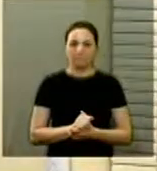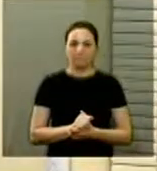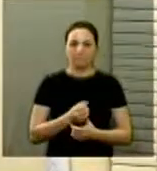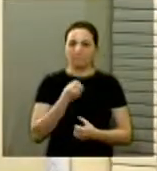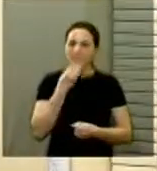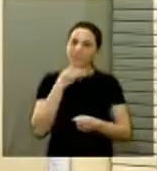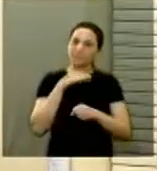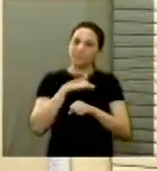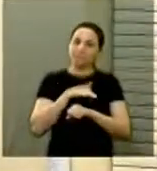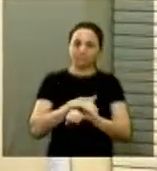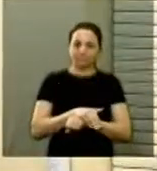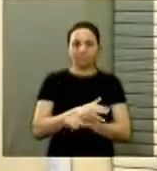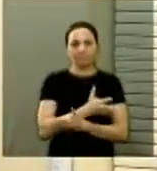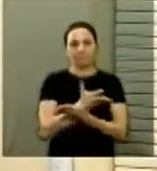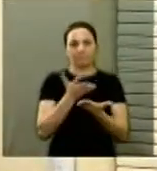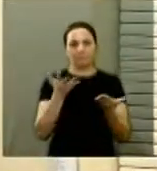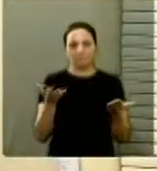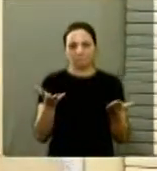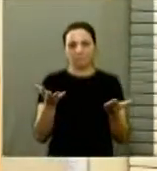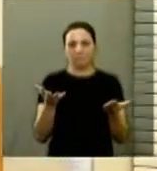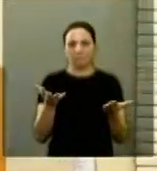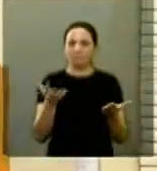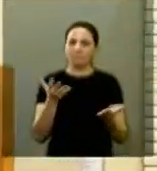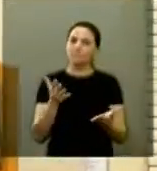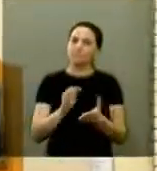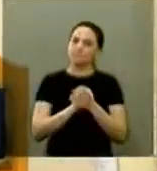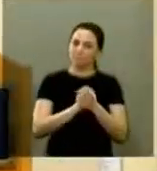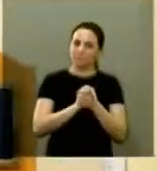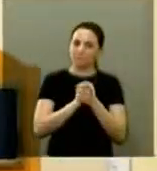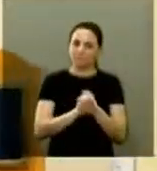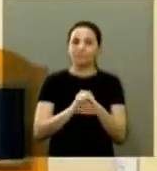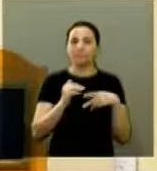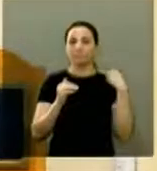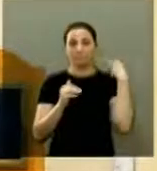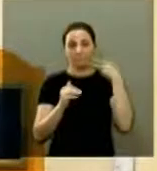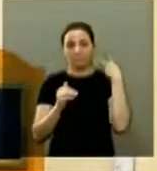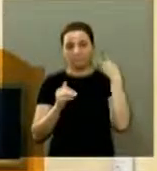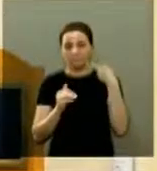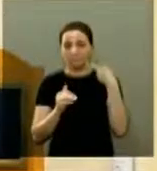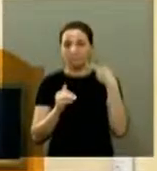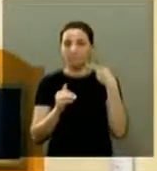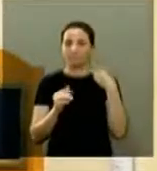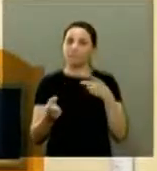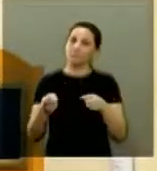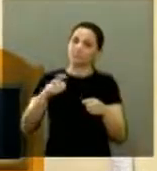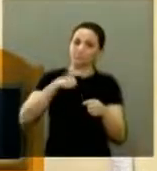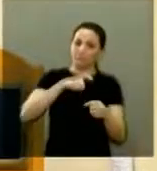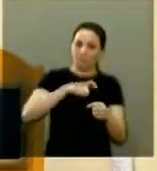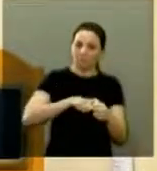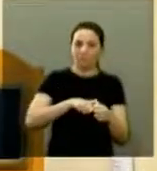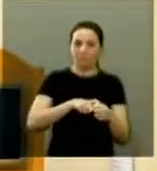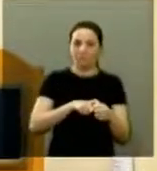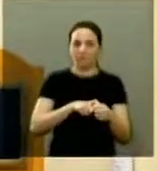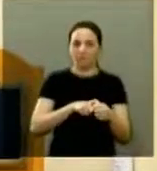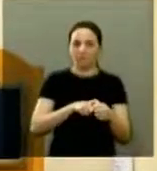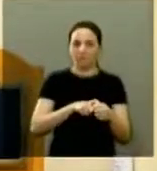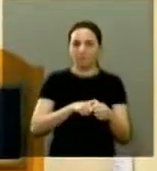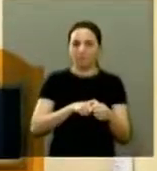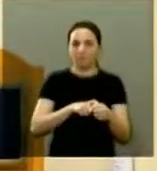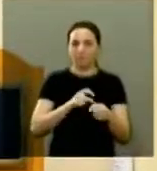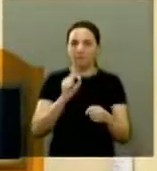Boa noite a todos vocês. Quero cumprimentar todos os vereadores nesse meu retorno, apesar de